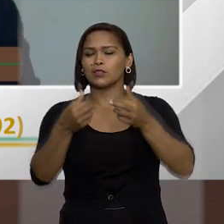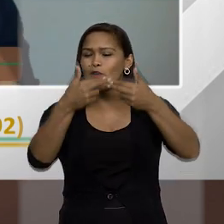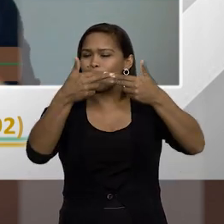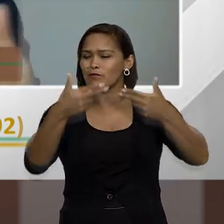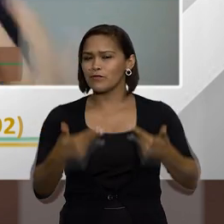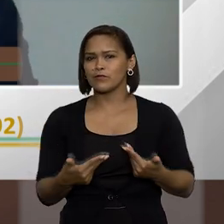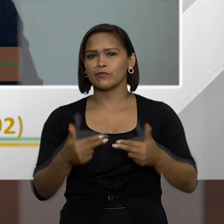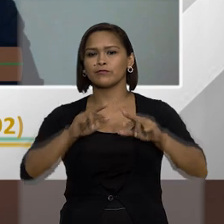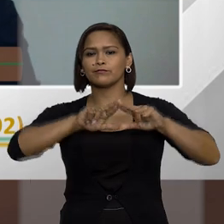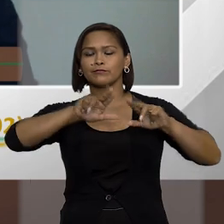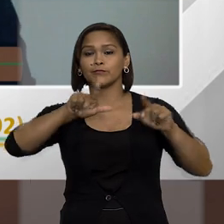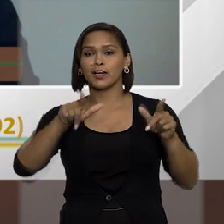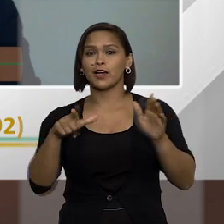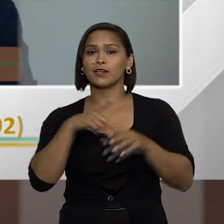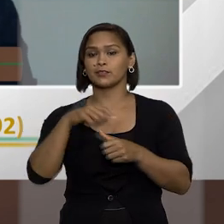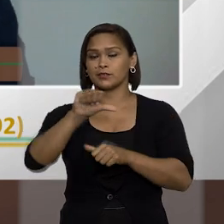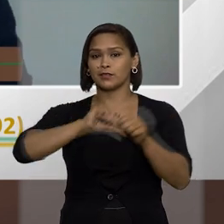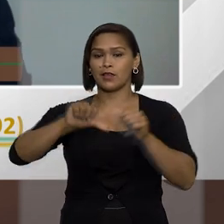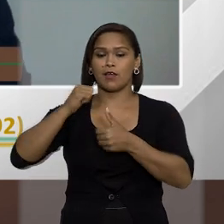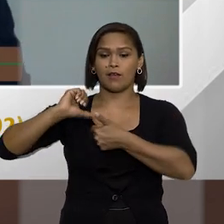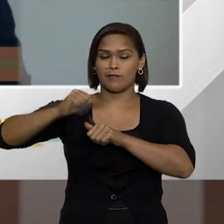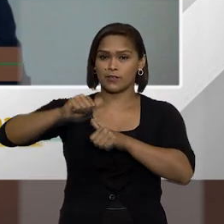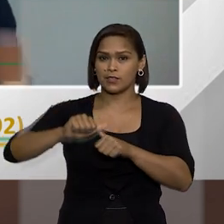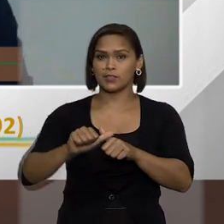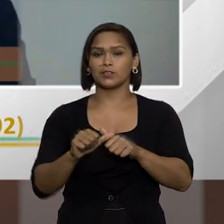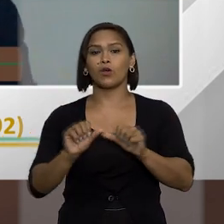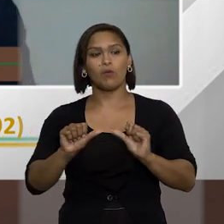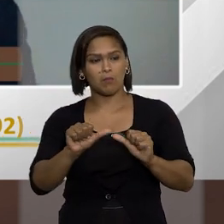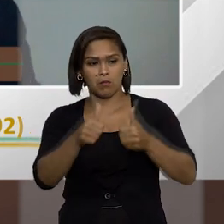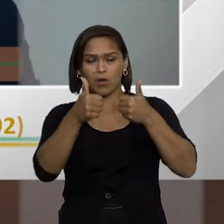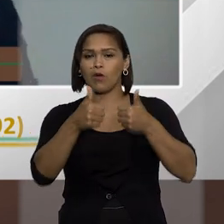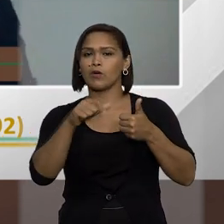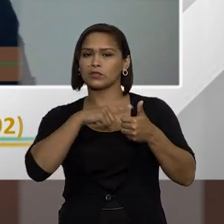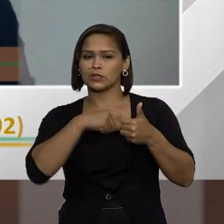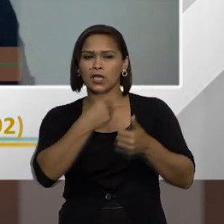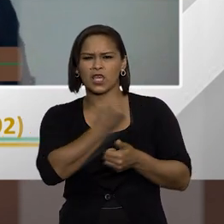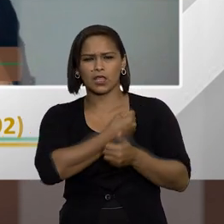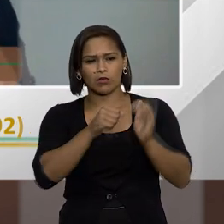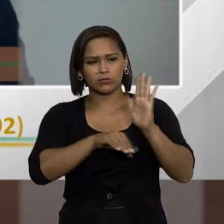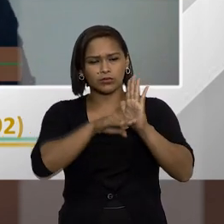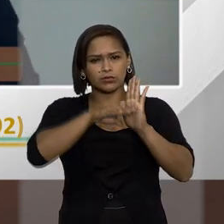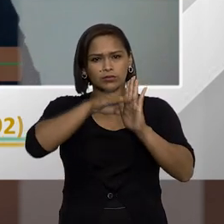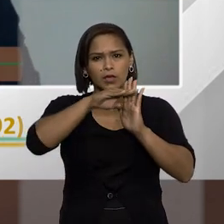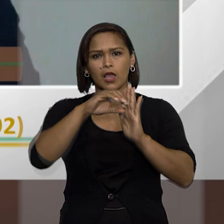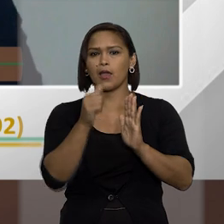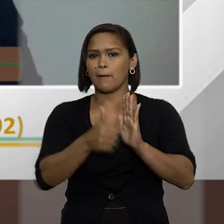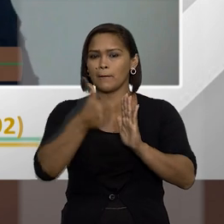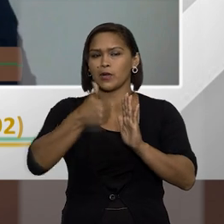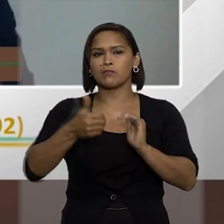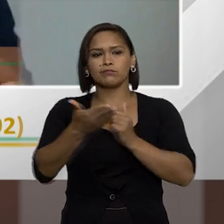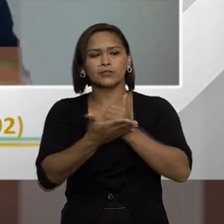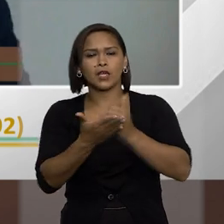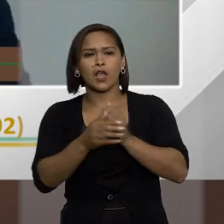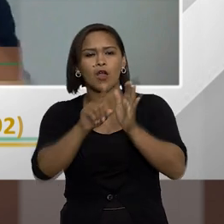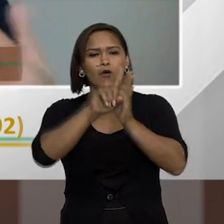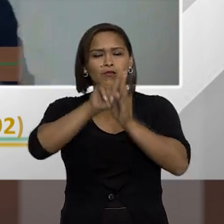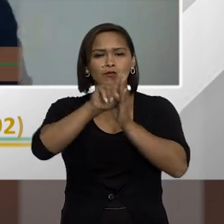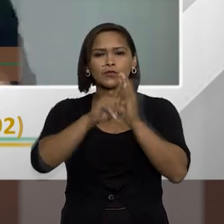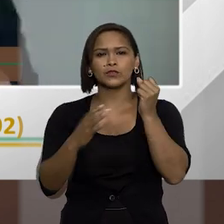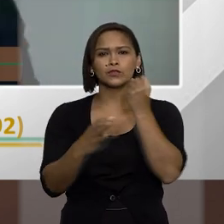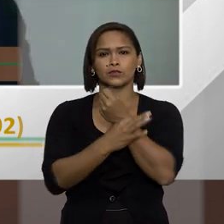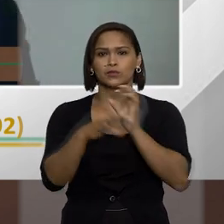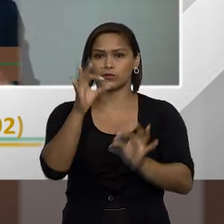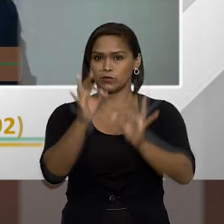então são várias as mudanças. Na minha avaliação, algumas bastante positivas, que buscam basicamente conferir uma maior